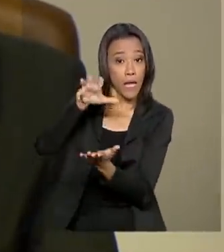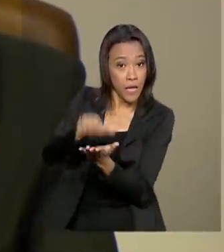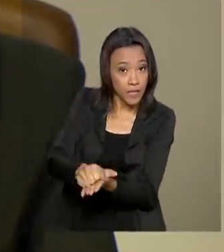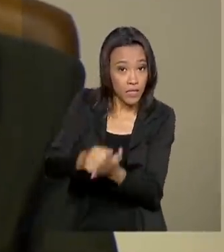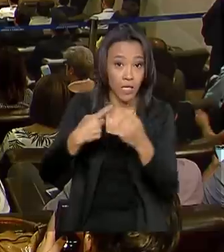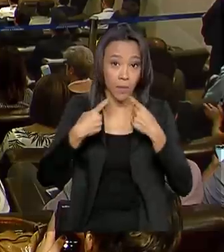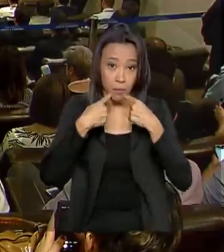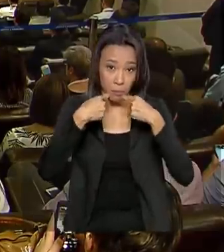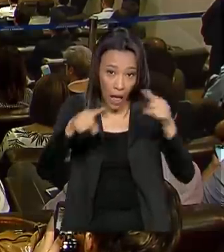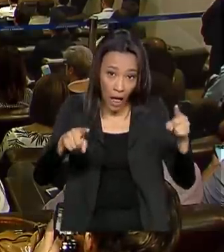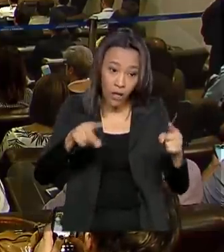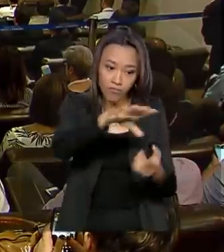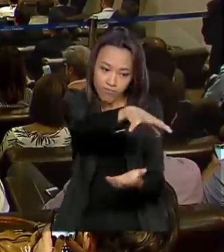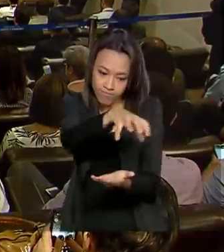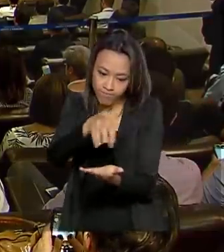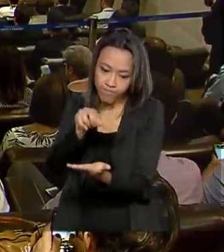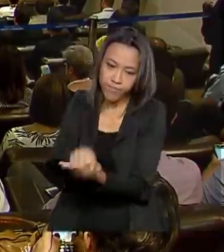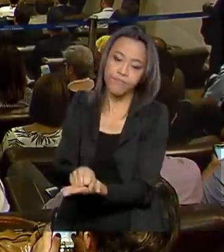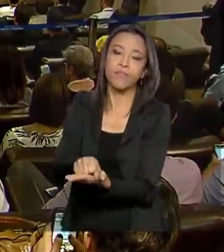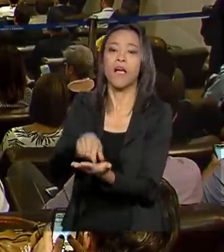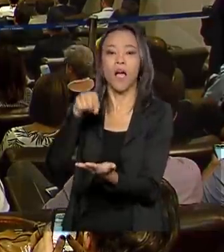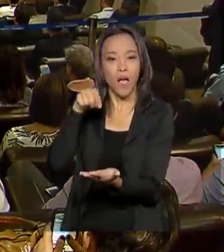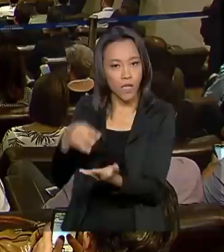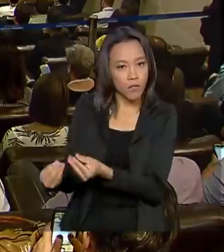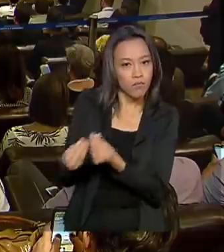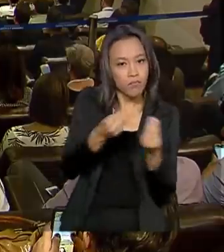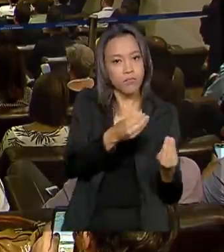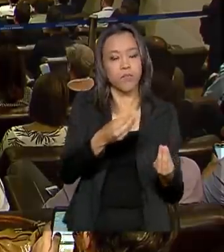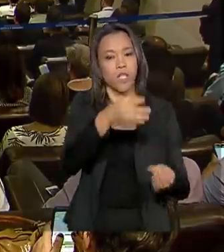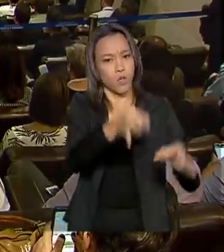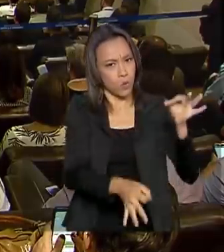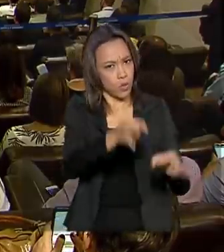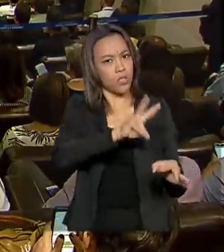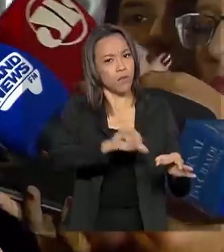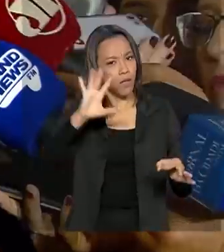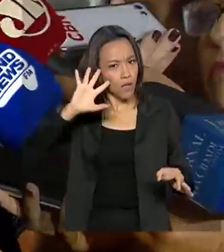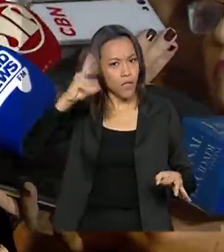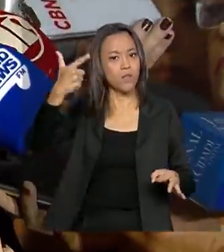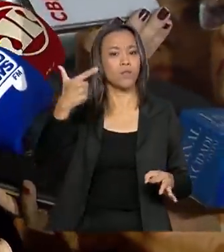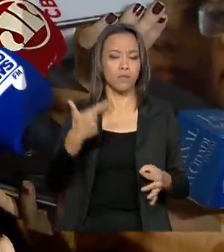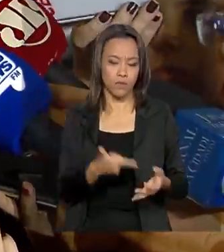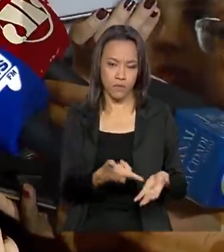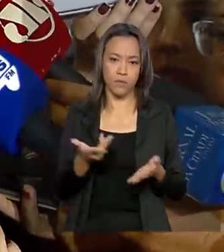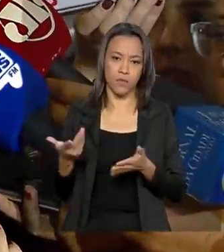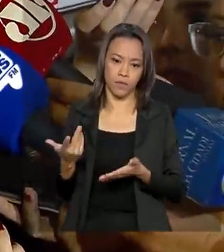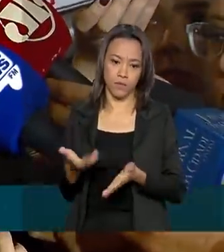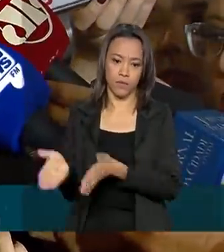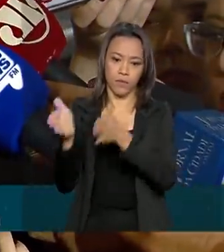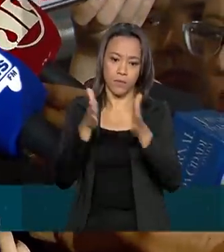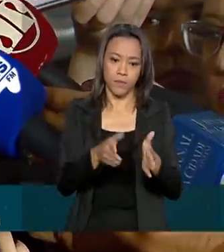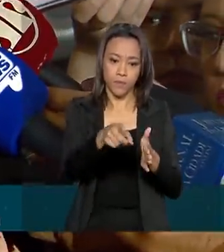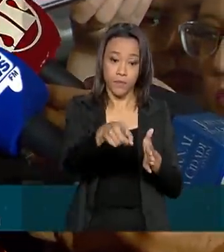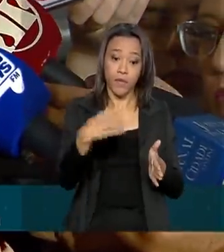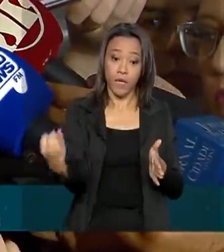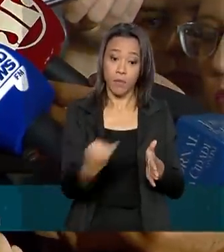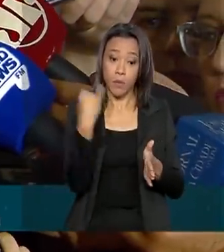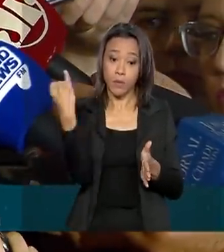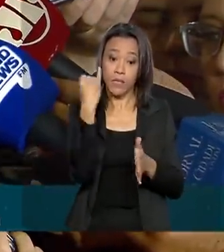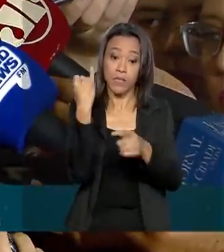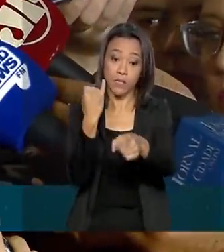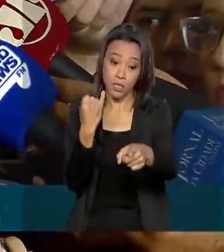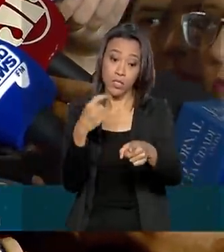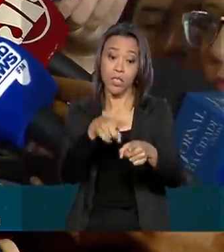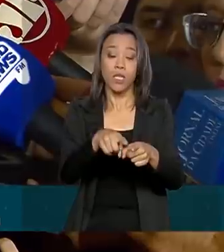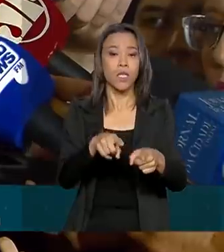Justiça vai tomar as providências necessárias para esclarecer o caso. É direcionado de imediato para Providoria Geral do Ministério da Justiça e Segurança